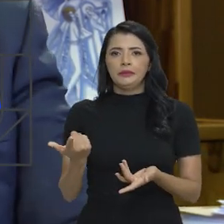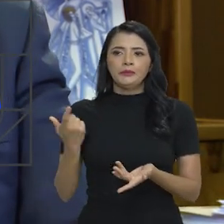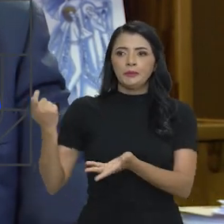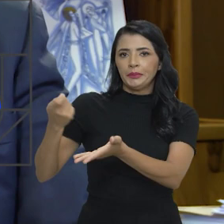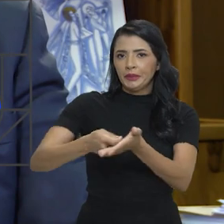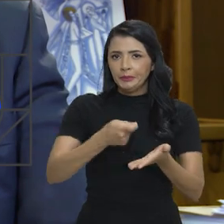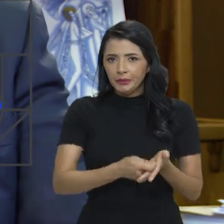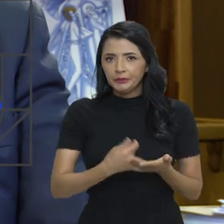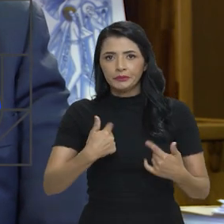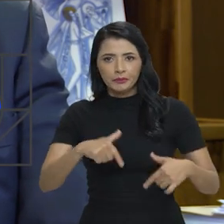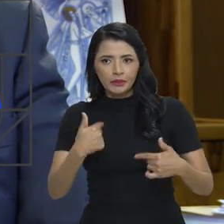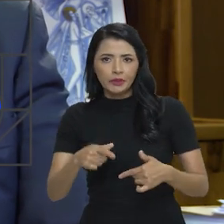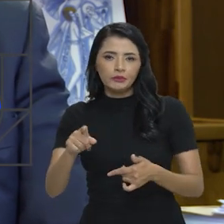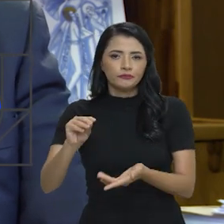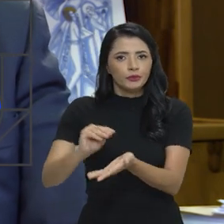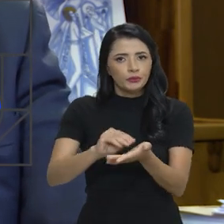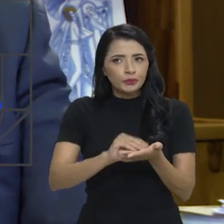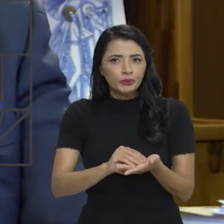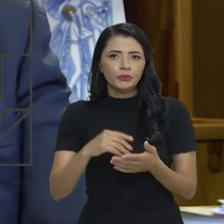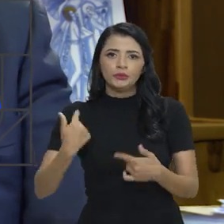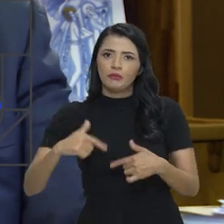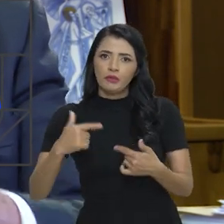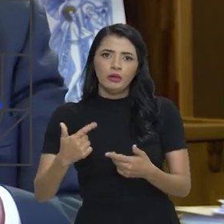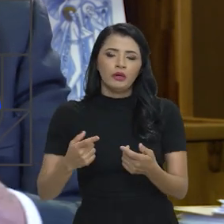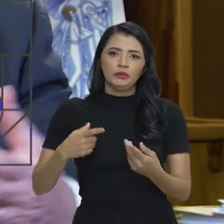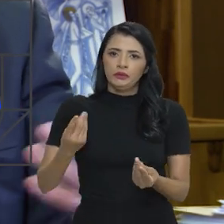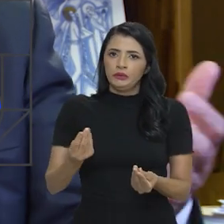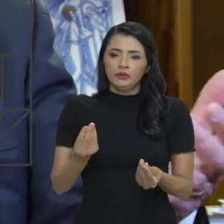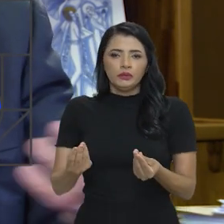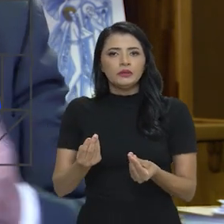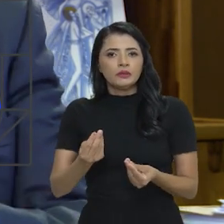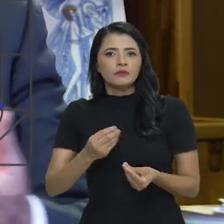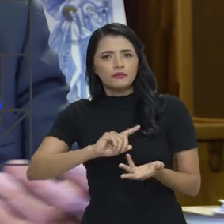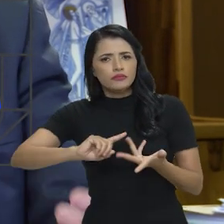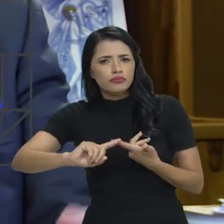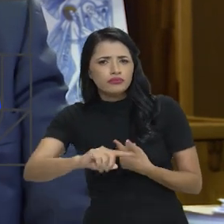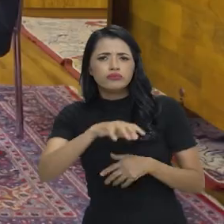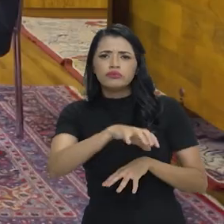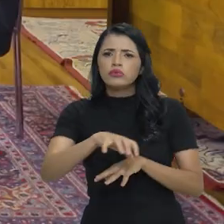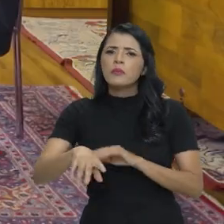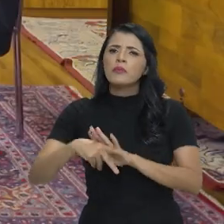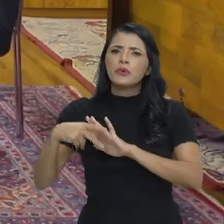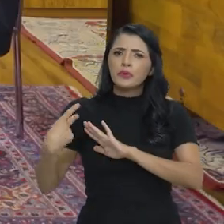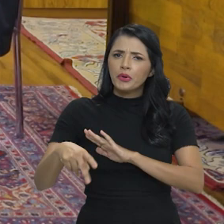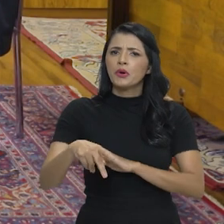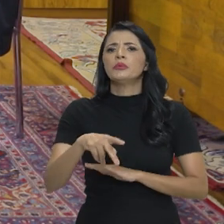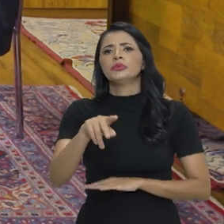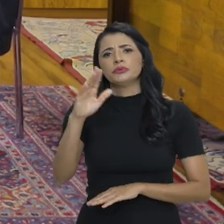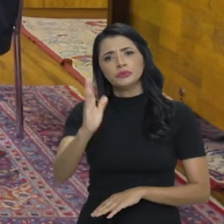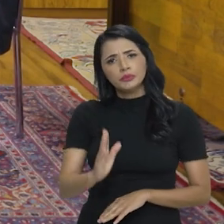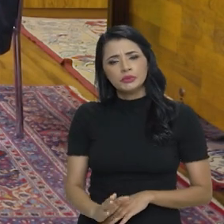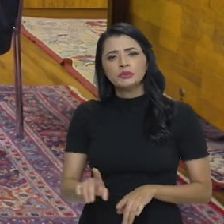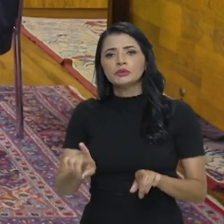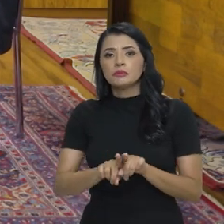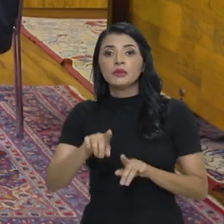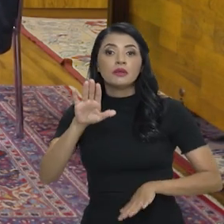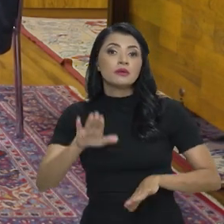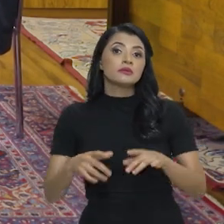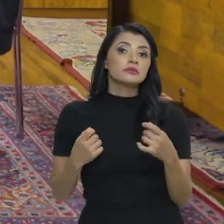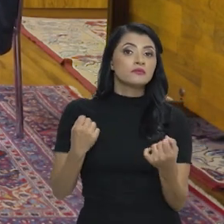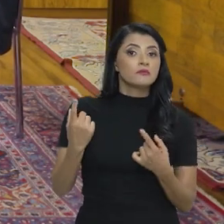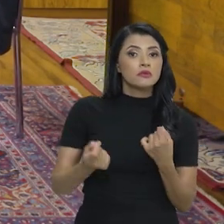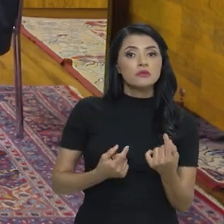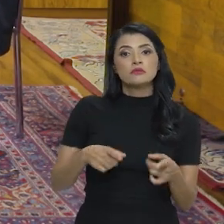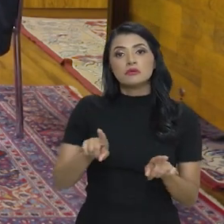recisórias, enfim, é uma operação com vários agentes, vários entes da República, às vezes, inclusive, até,